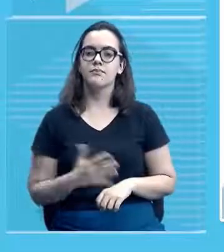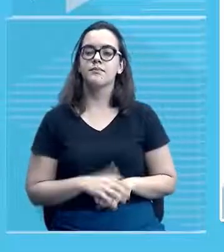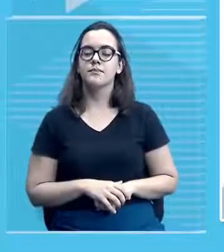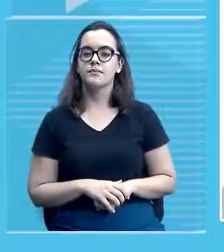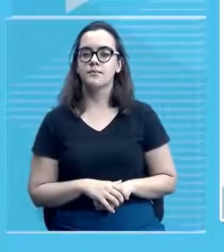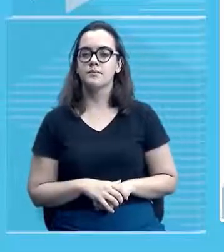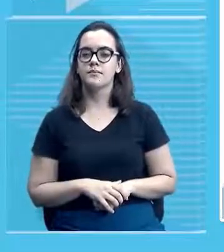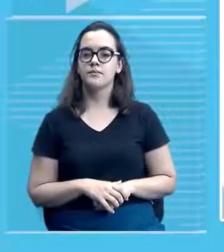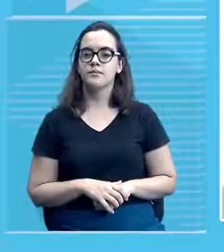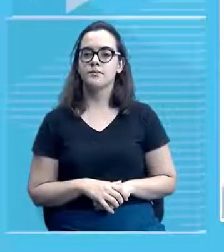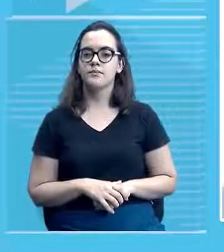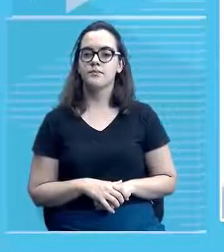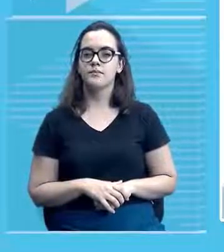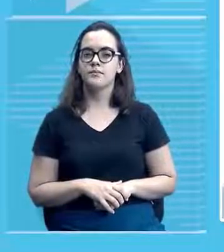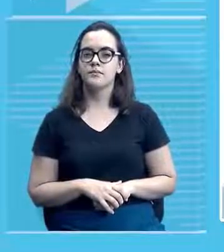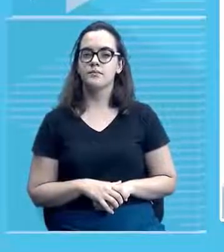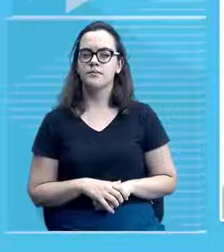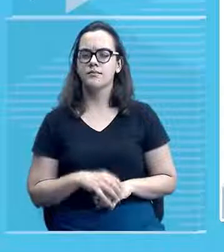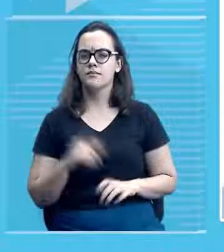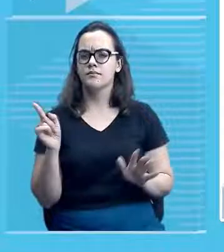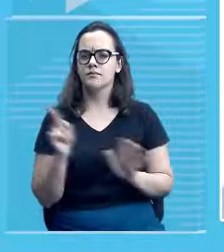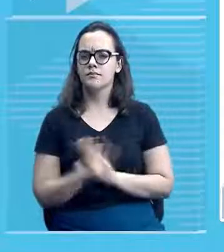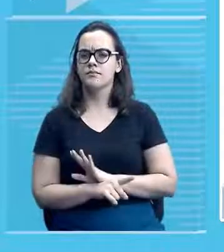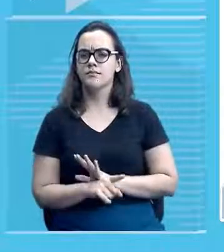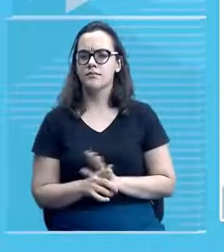tá? alguma pergunta?